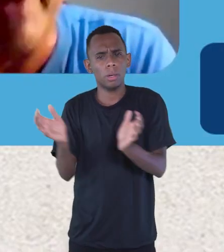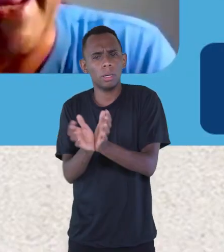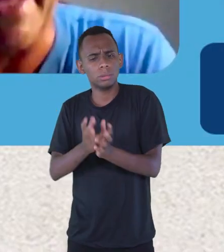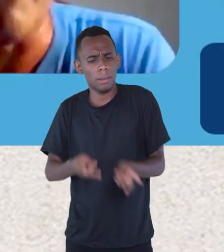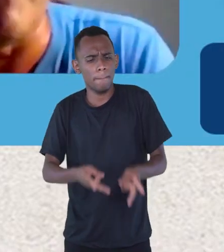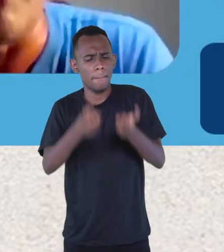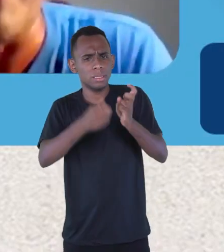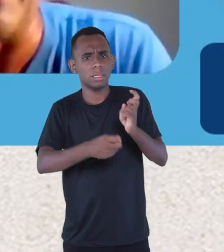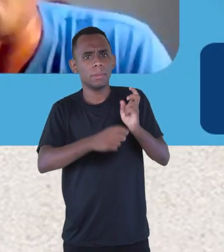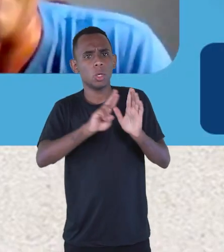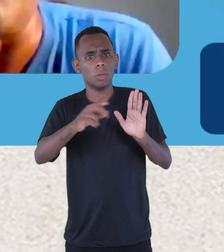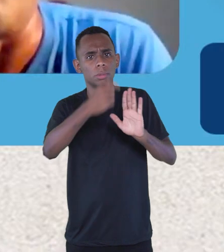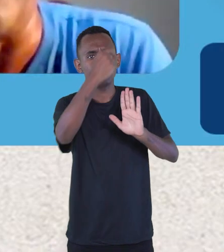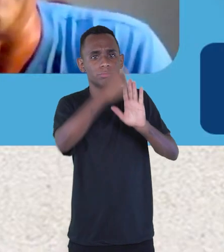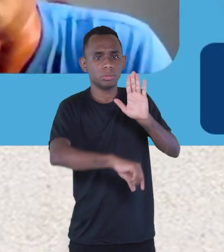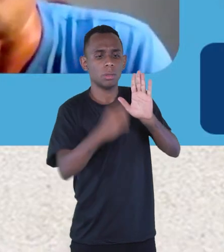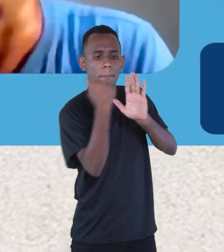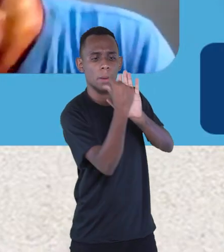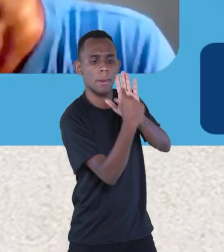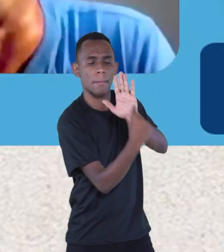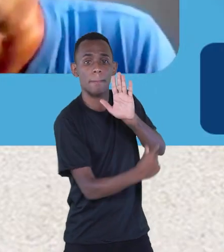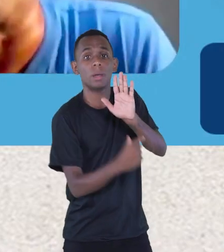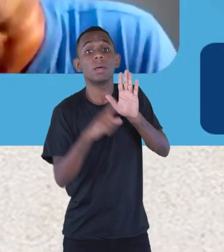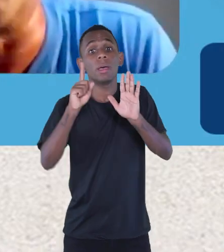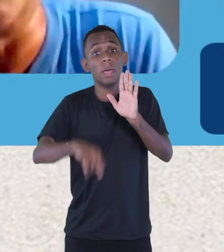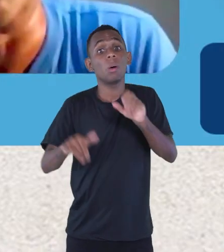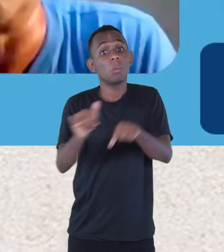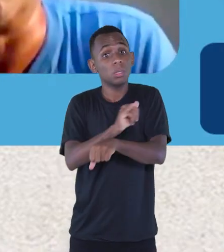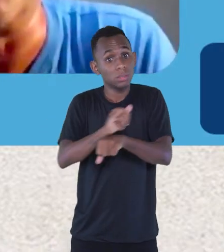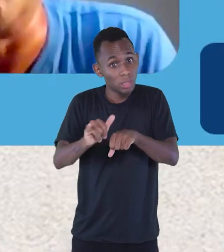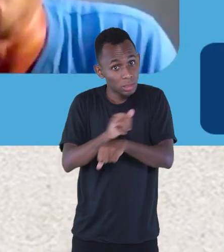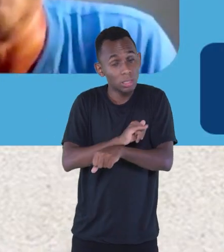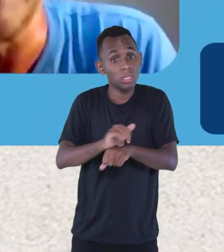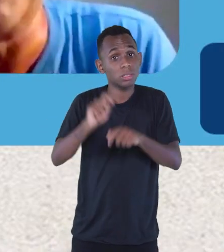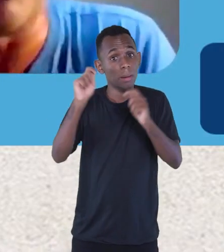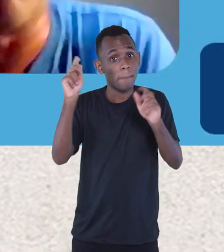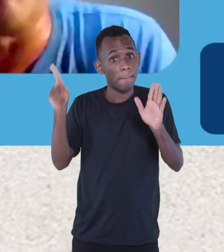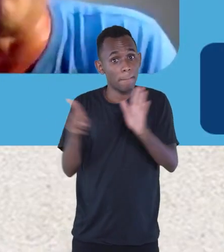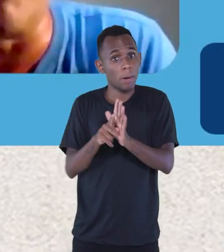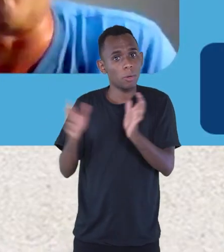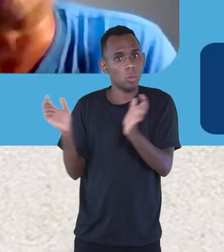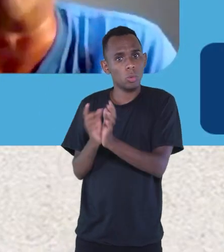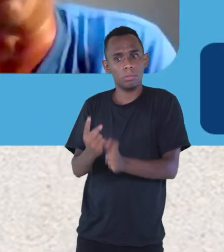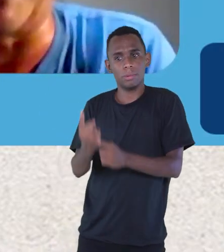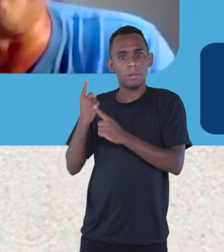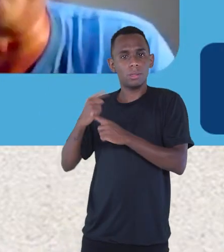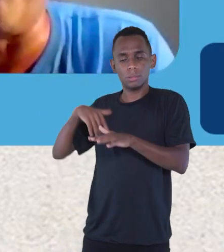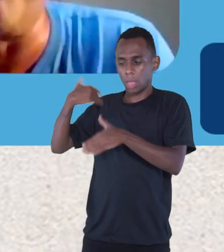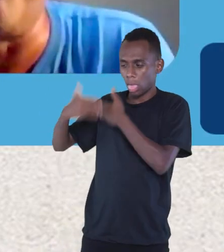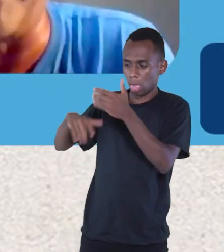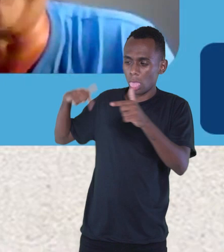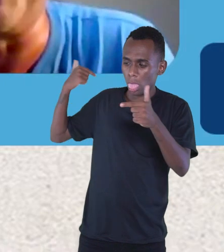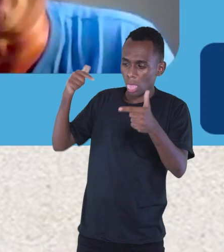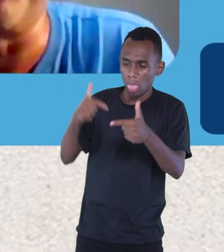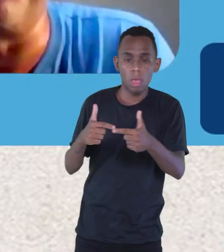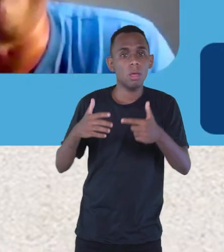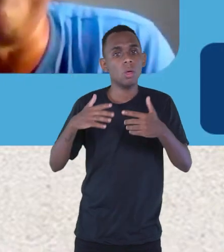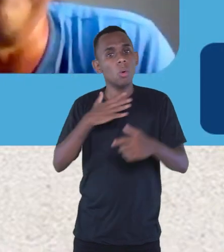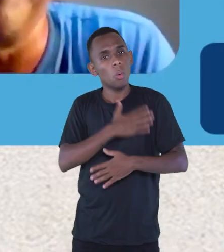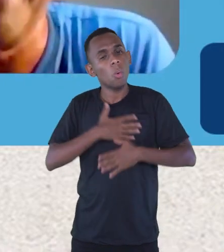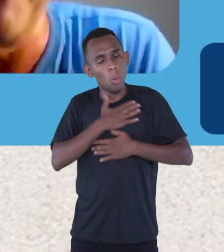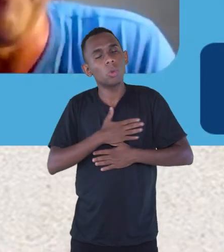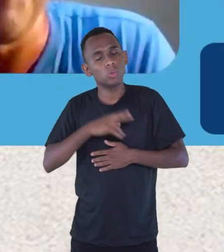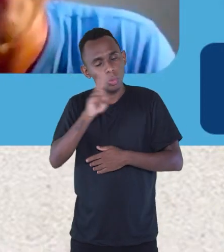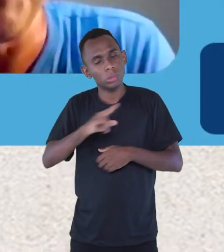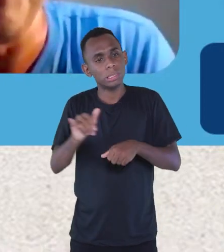isso é um recurso que os cordelistas usam. Então, eu gosto de brincar muito com o acróstico.